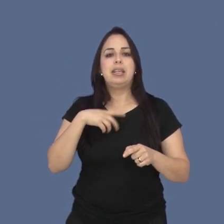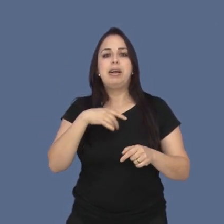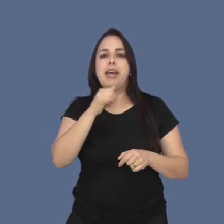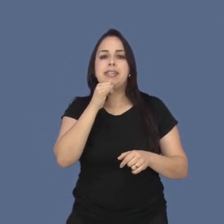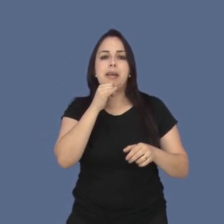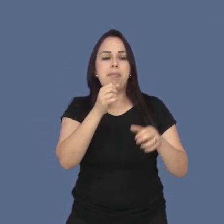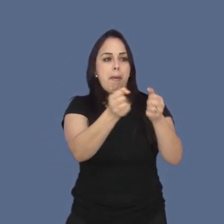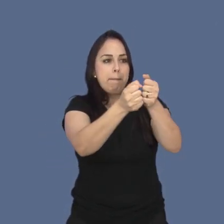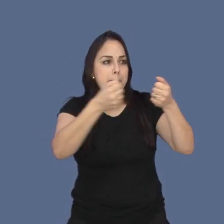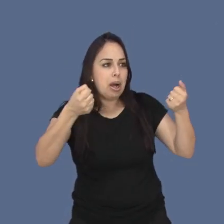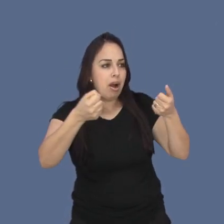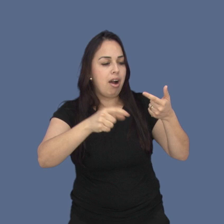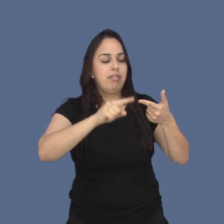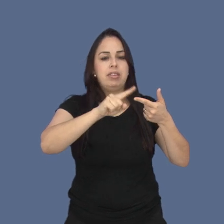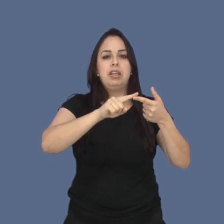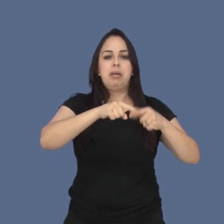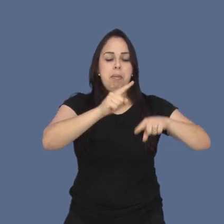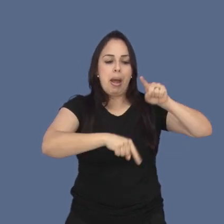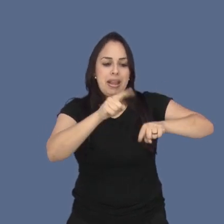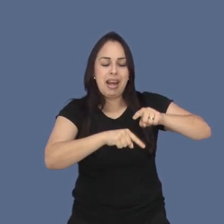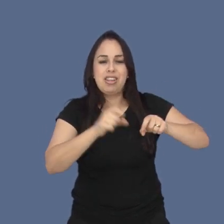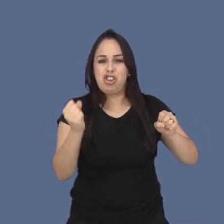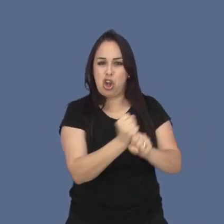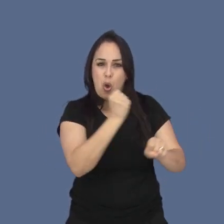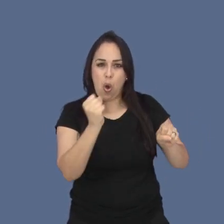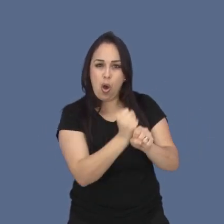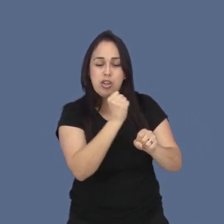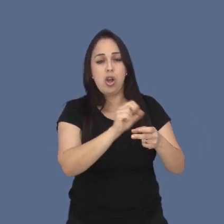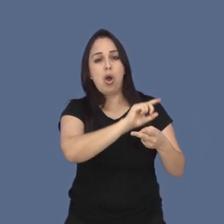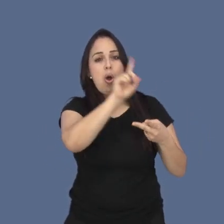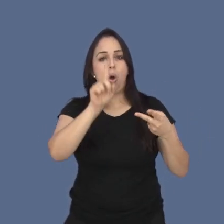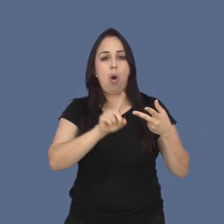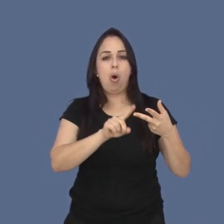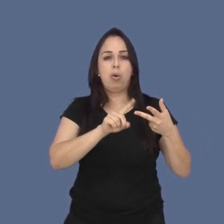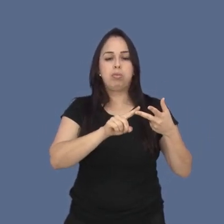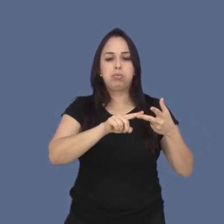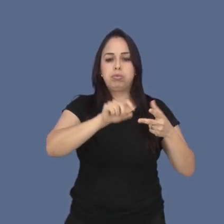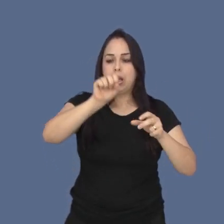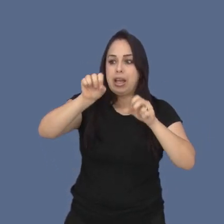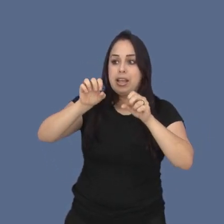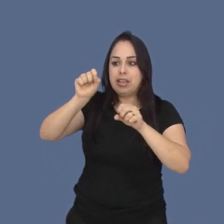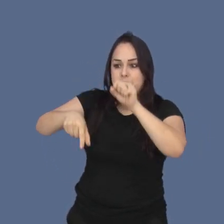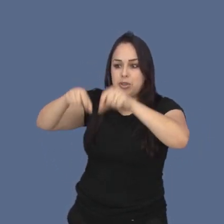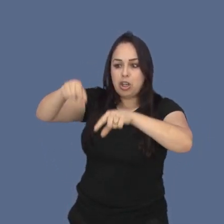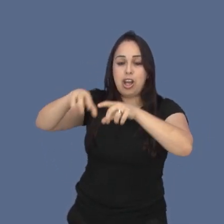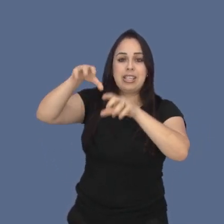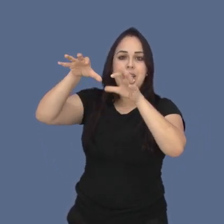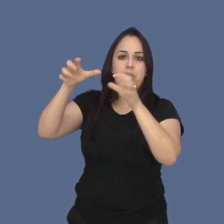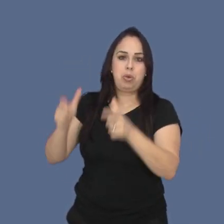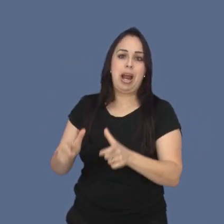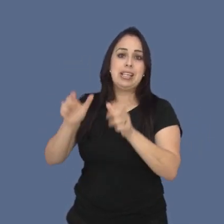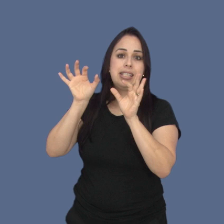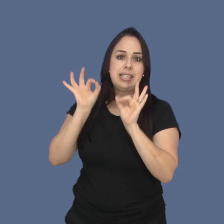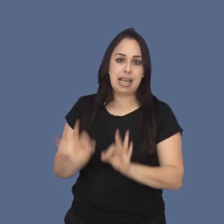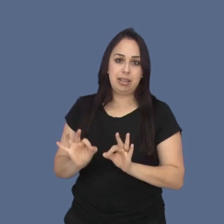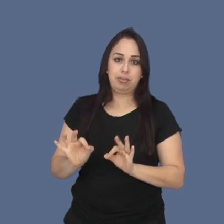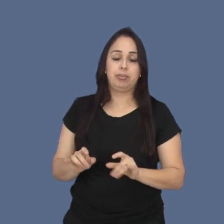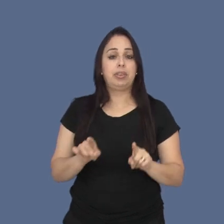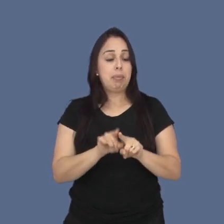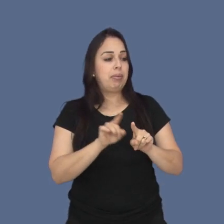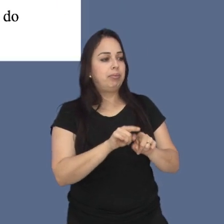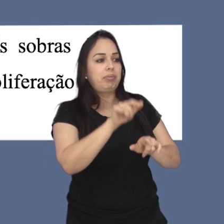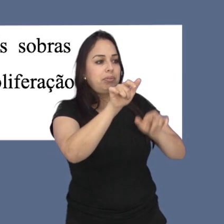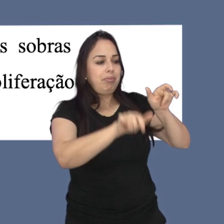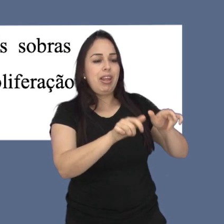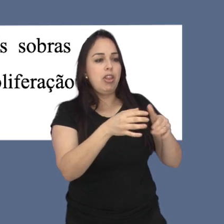centralizar a dispensa de imóveis, restos de materiais de construção e materiais domésticos nos locais adequados. E